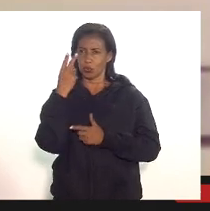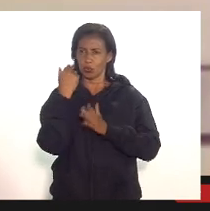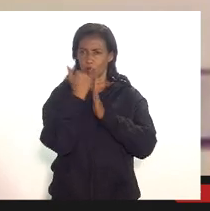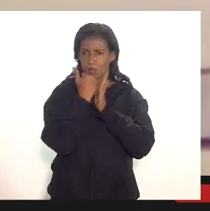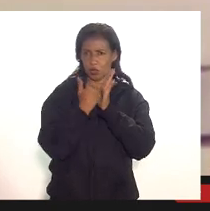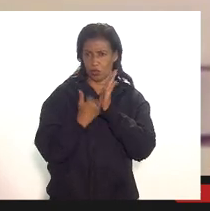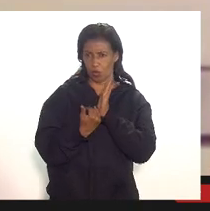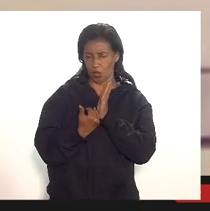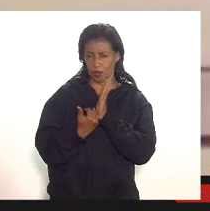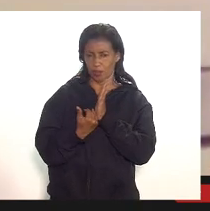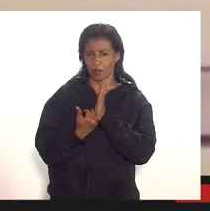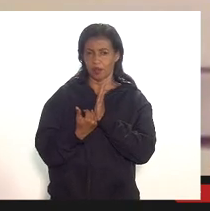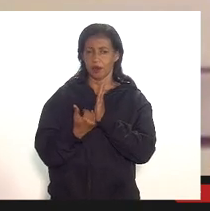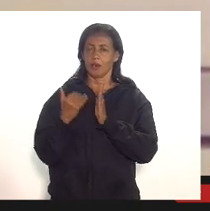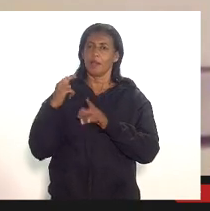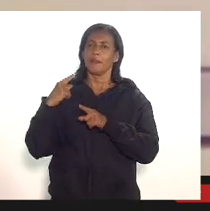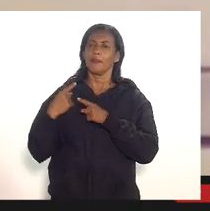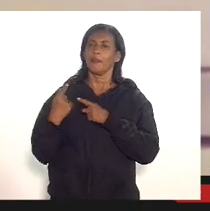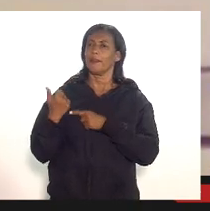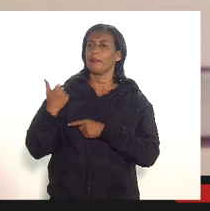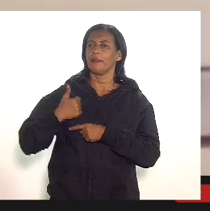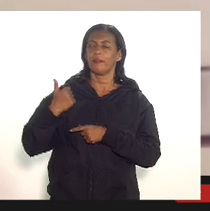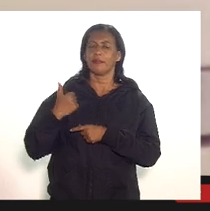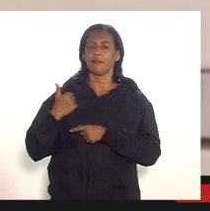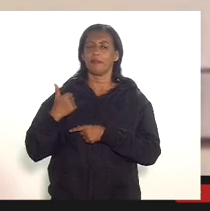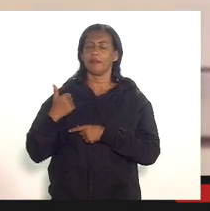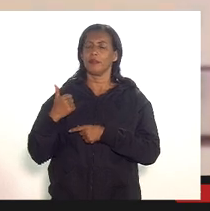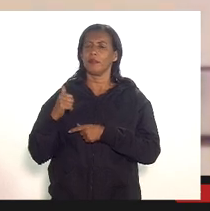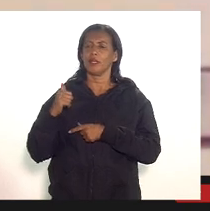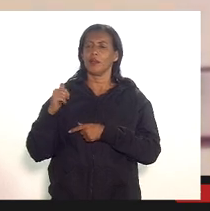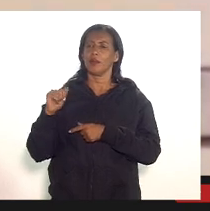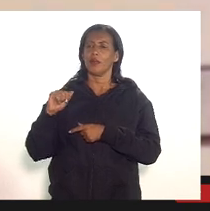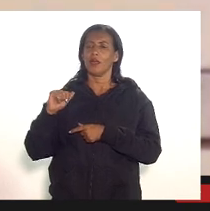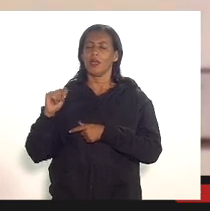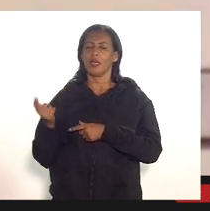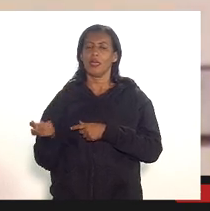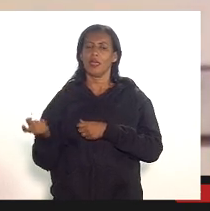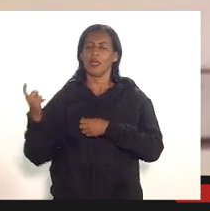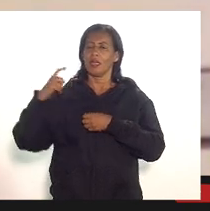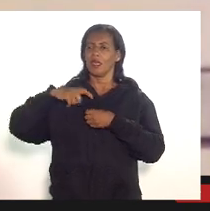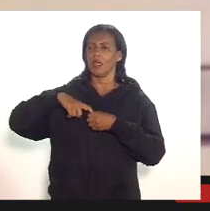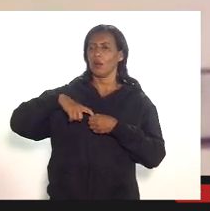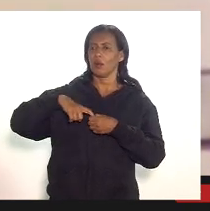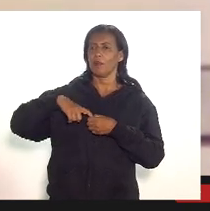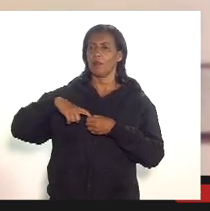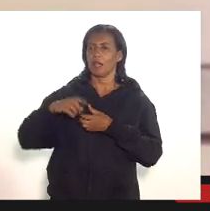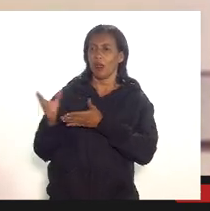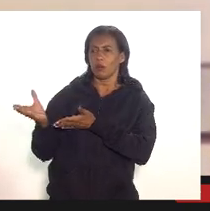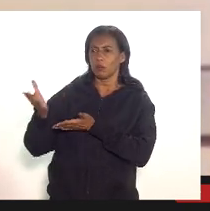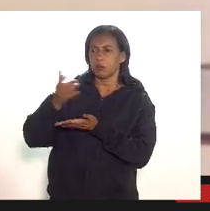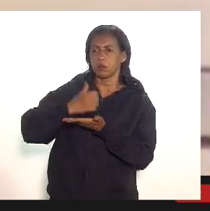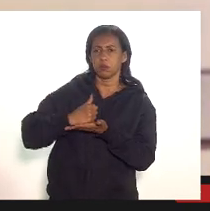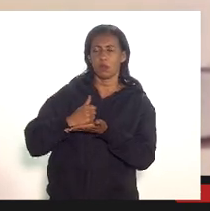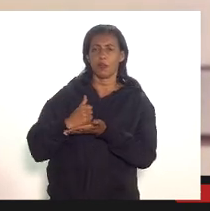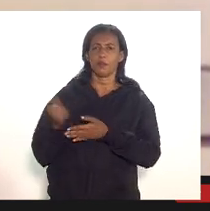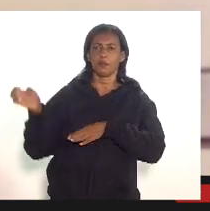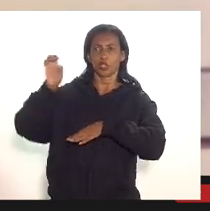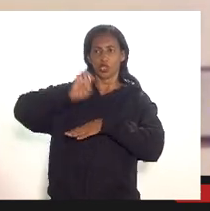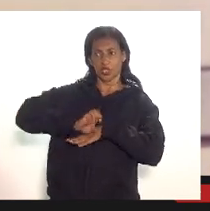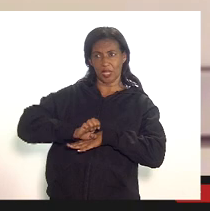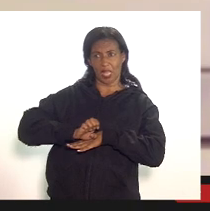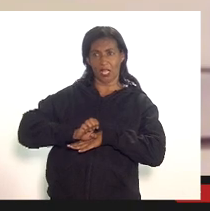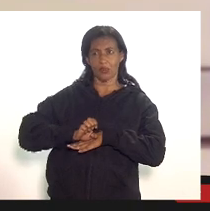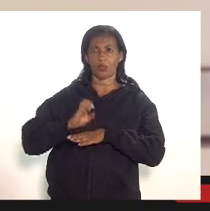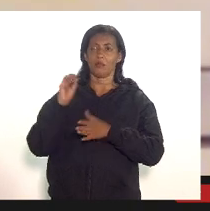uma é a recuperação desses ativos né o secretário abriu reunião falando de nove bilhões que poderiam ser recuperados para o estado e que não